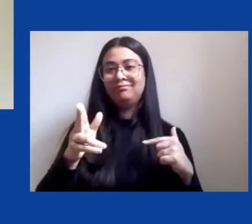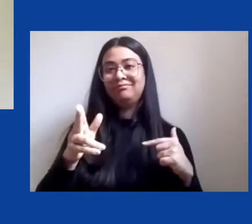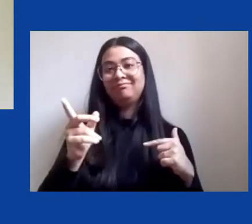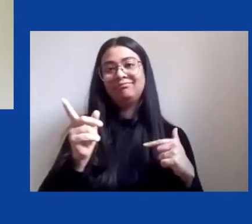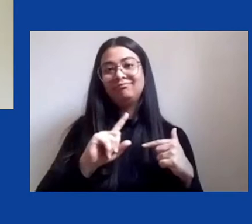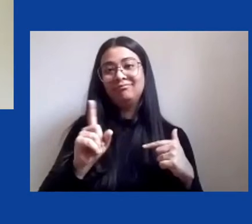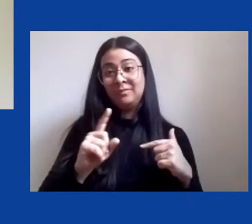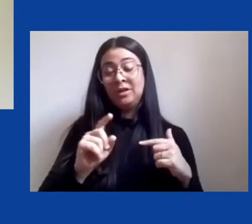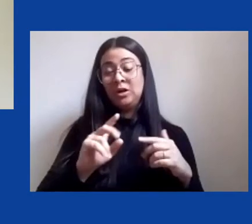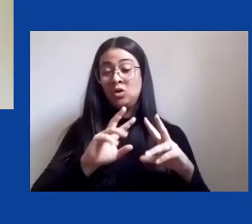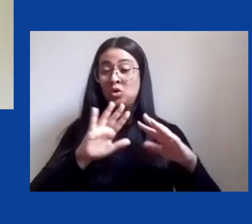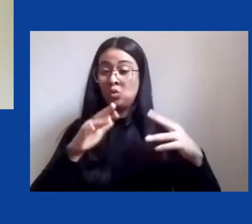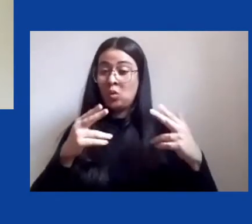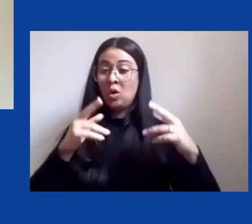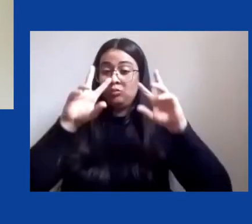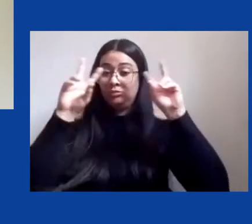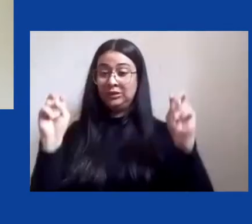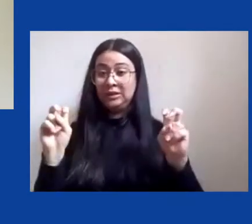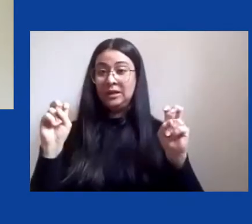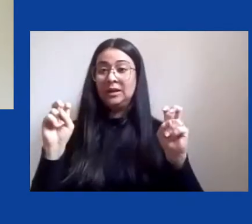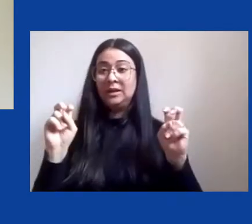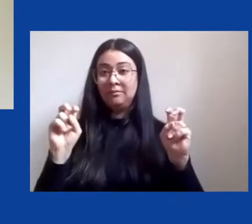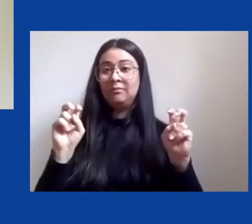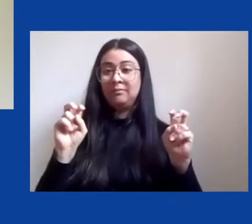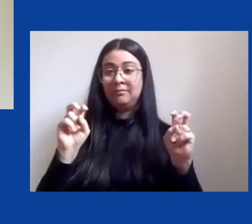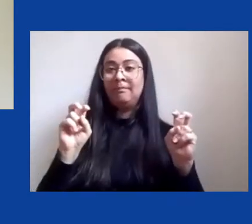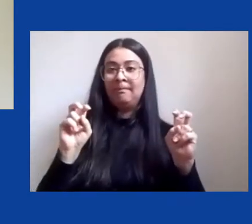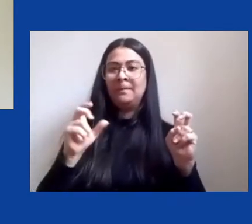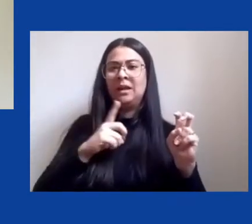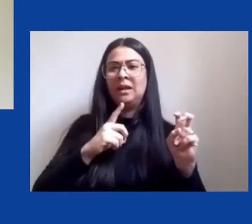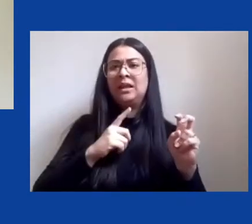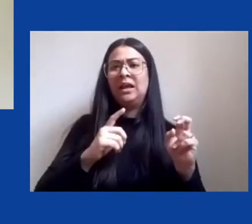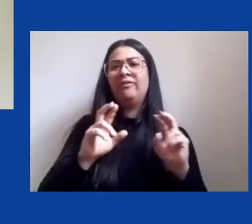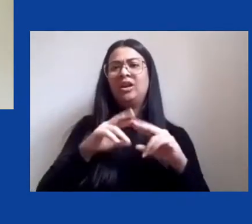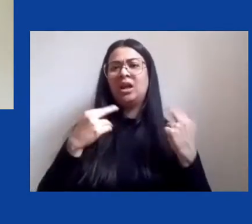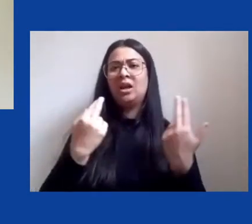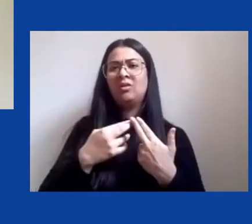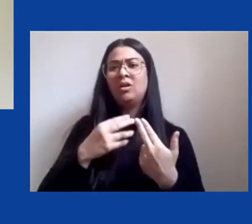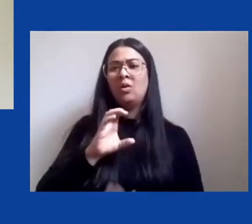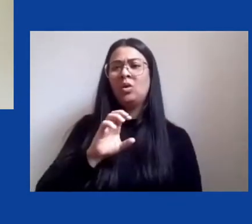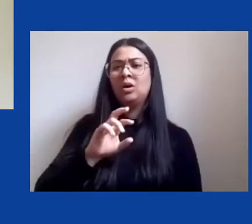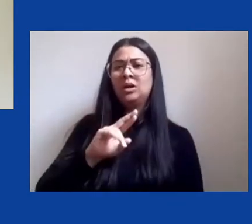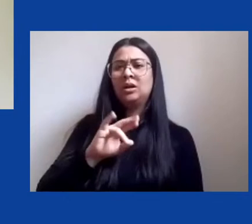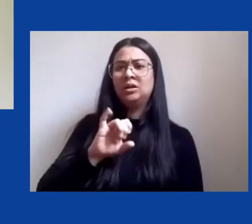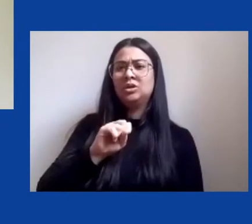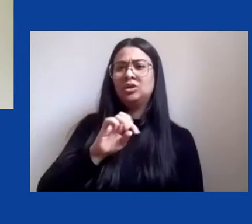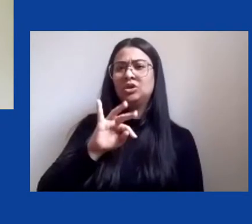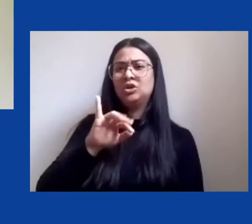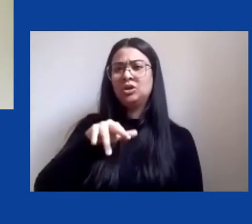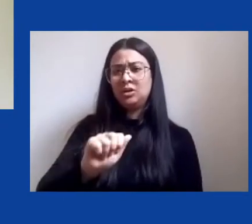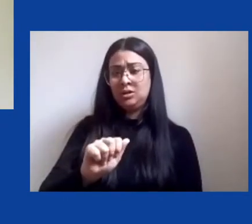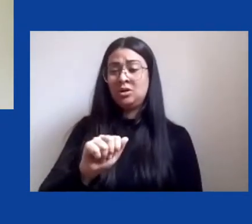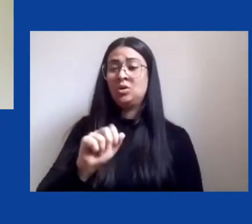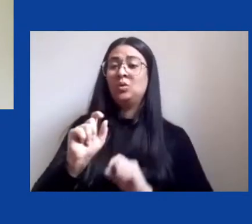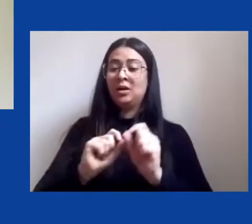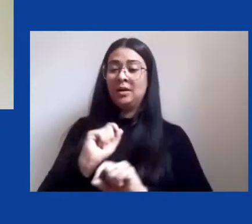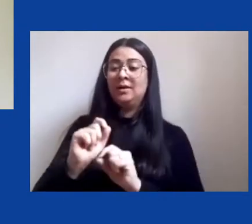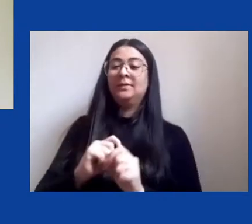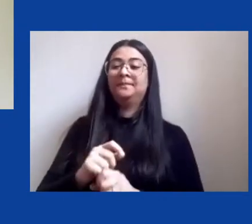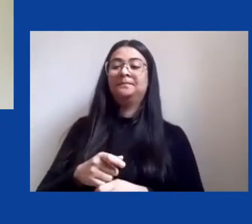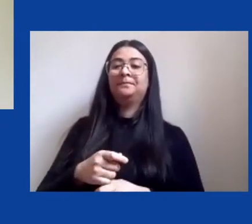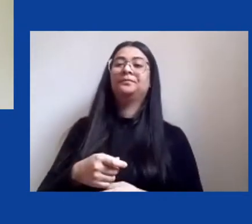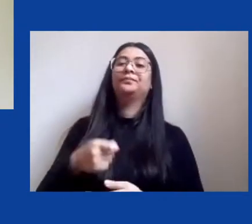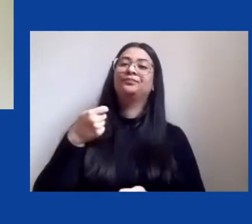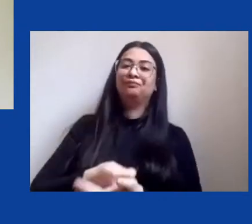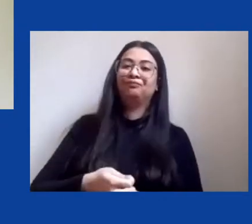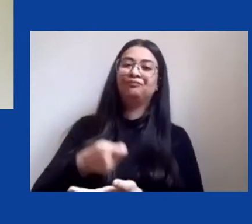RBA, coordenada pela colega Cristina Bastos e Marcelo Moura Mello, a persistência da plantação e não apenas